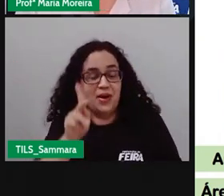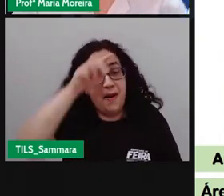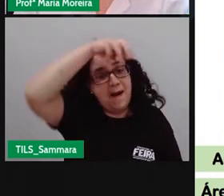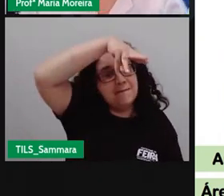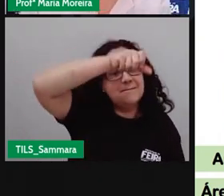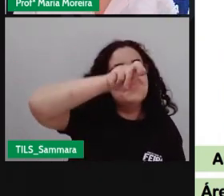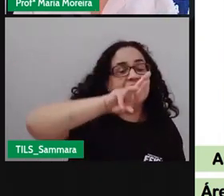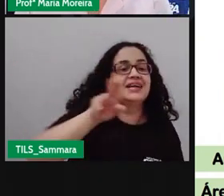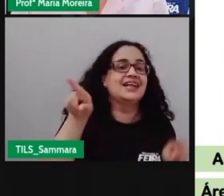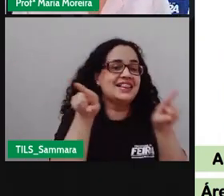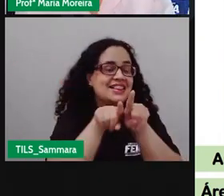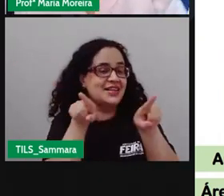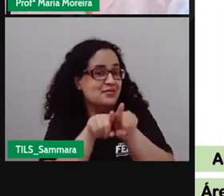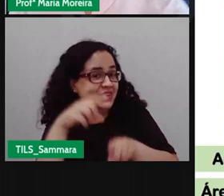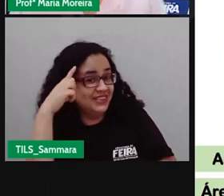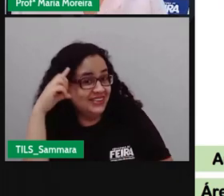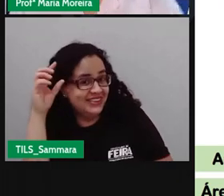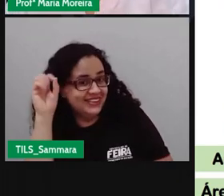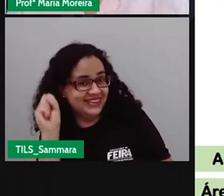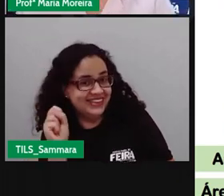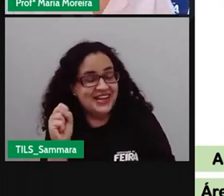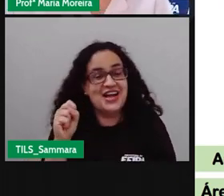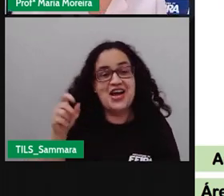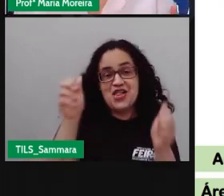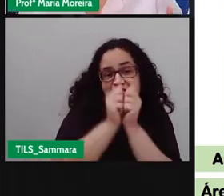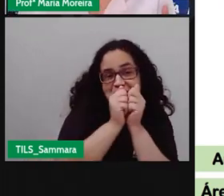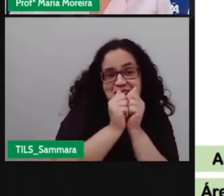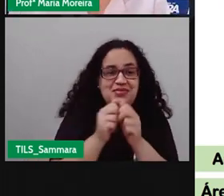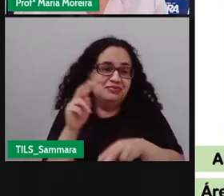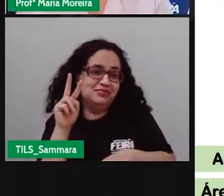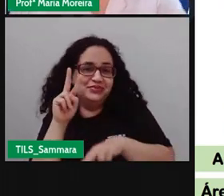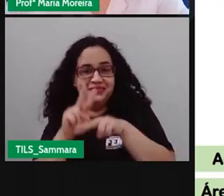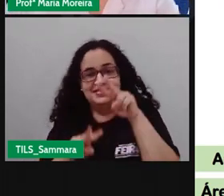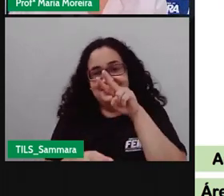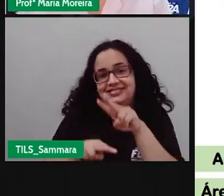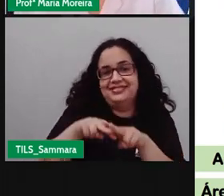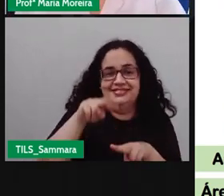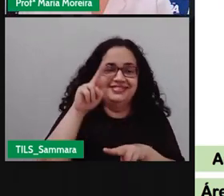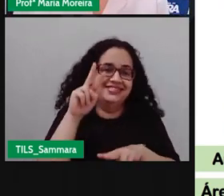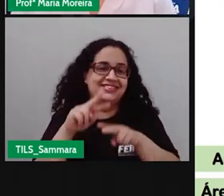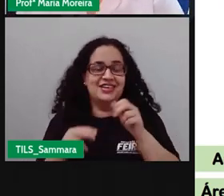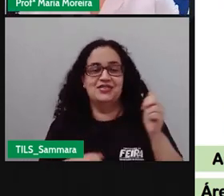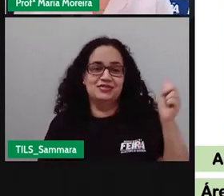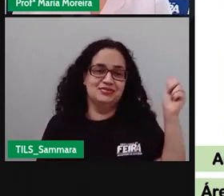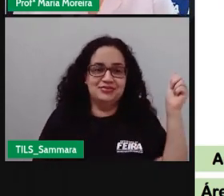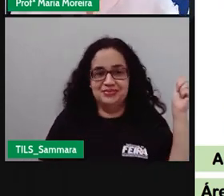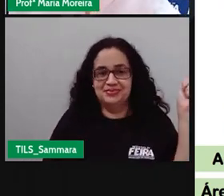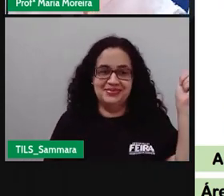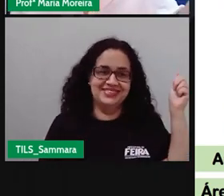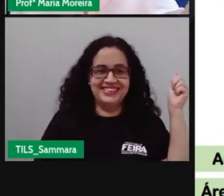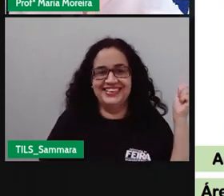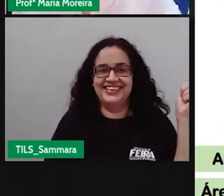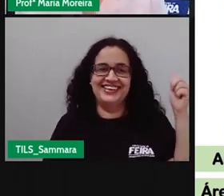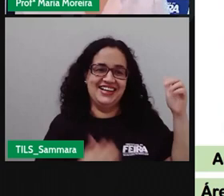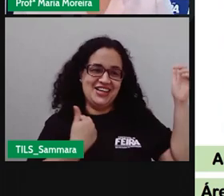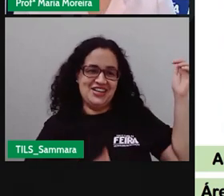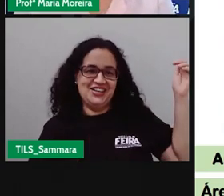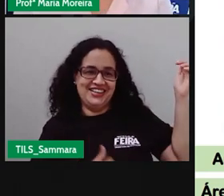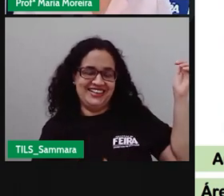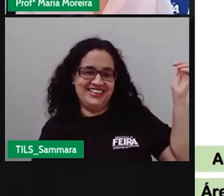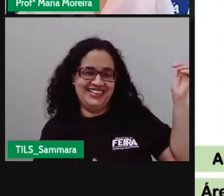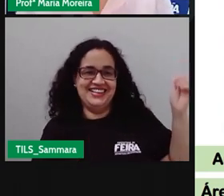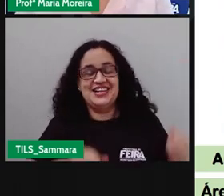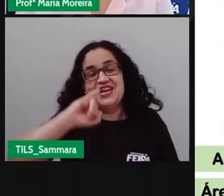Samara, quase uma dupla, na verdade, ó, sertaneja, dá pra gente fazer até um, uma dancinha, trazer uma viola, quero